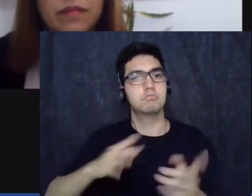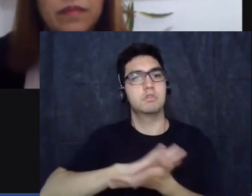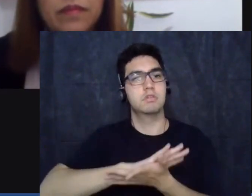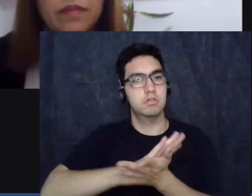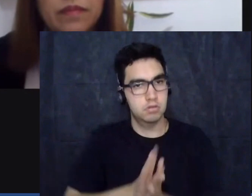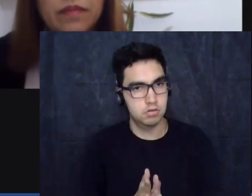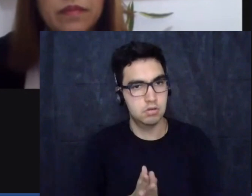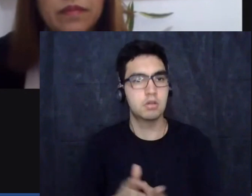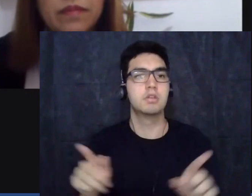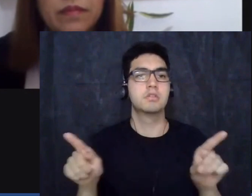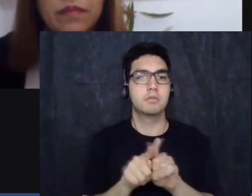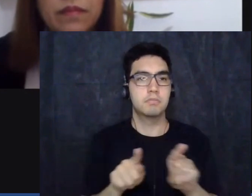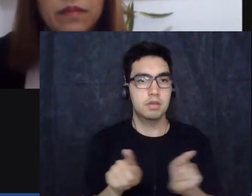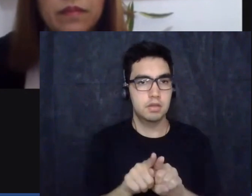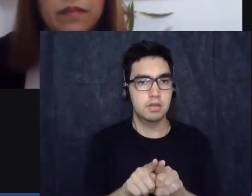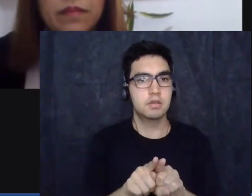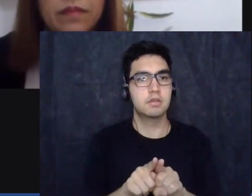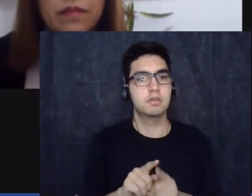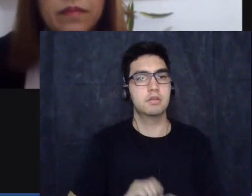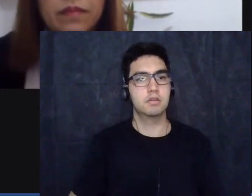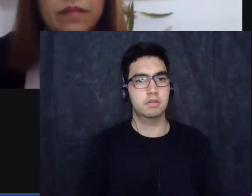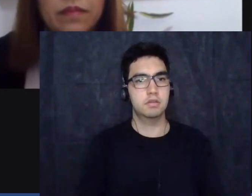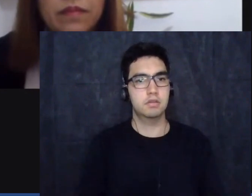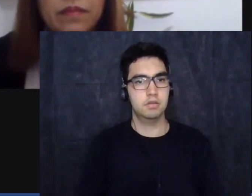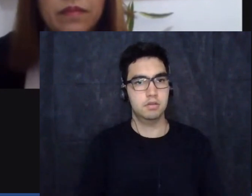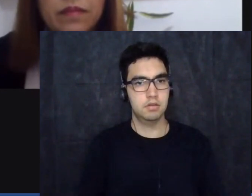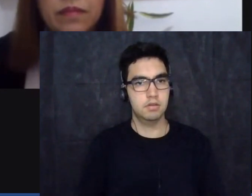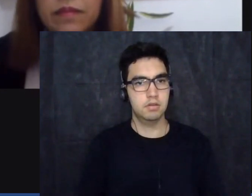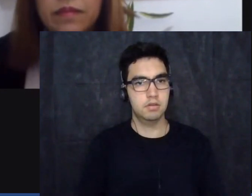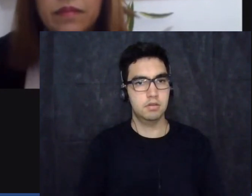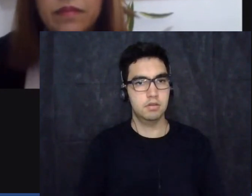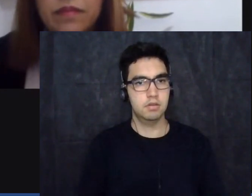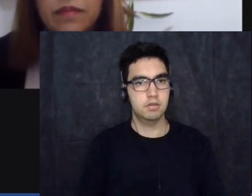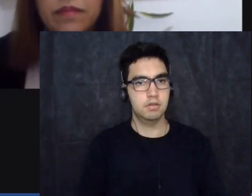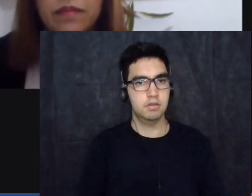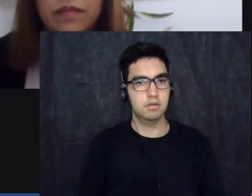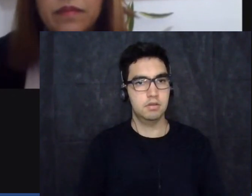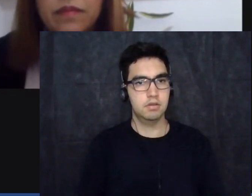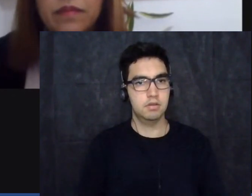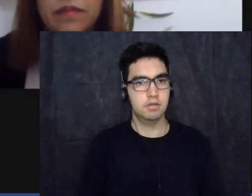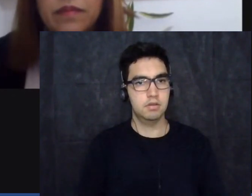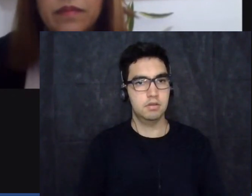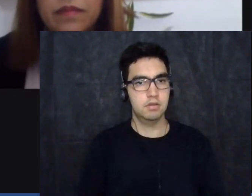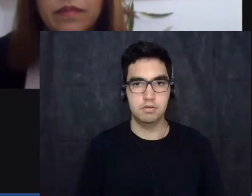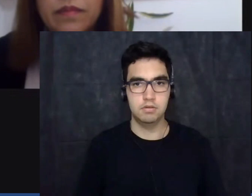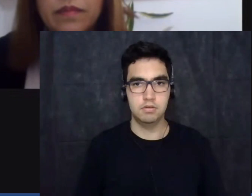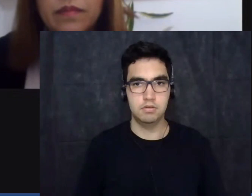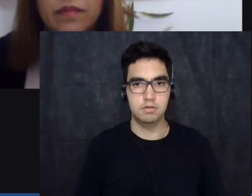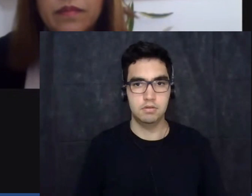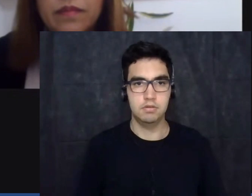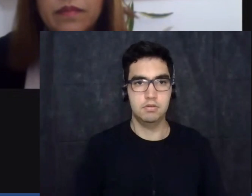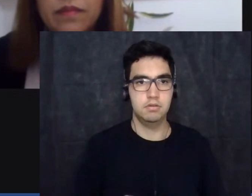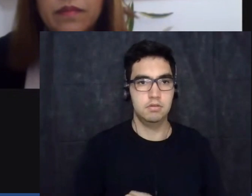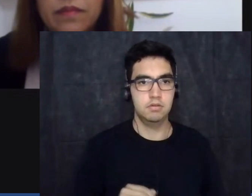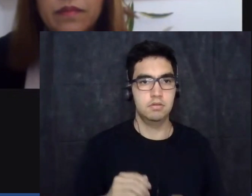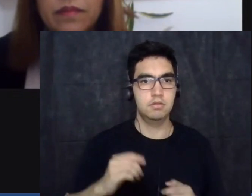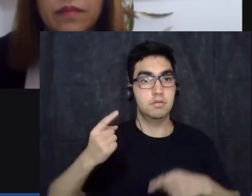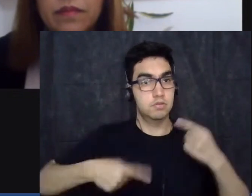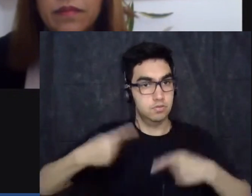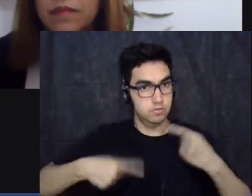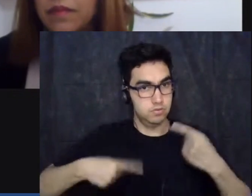mas olha bem de qualquer maneira as discussões que fazemos